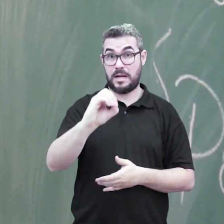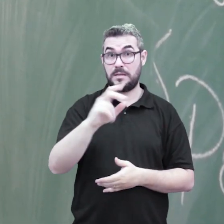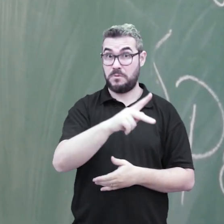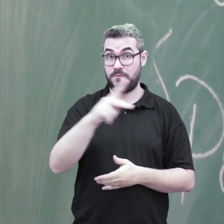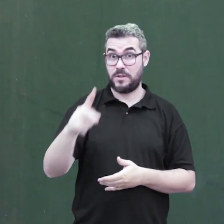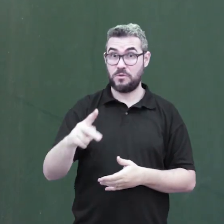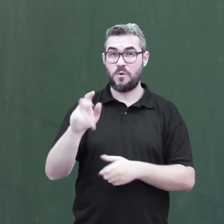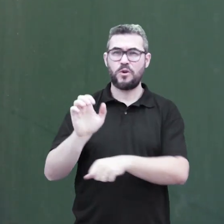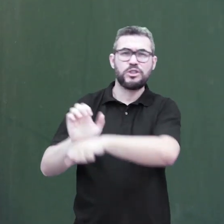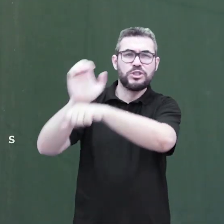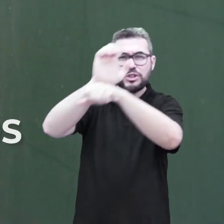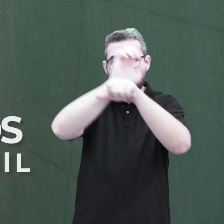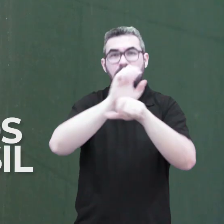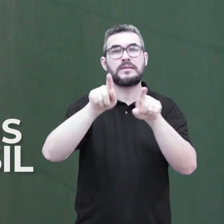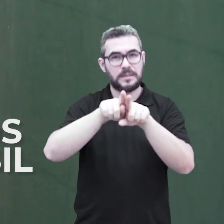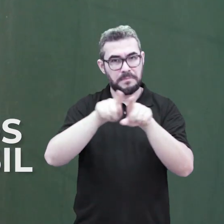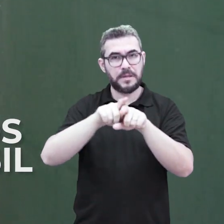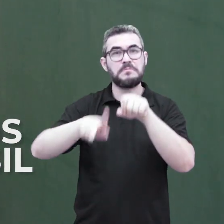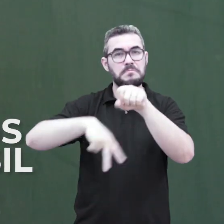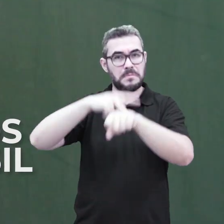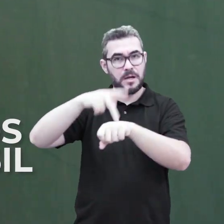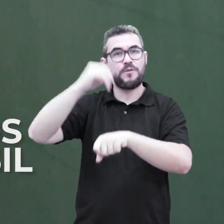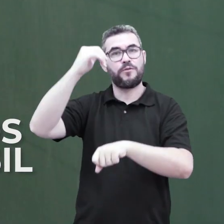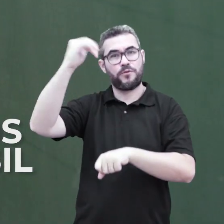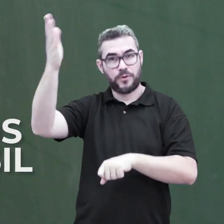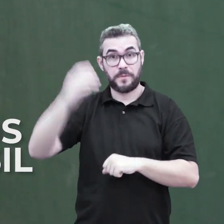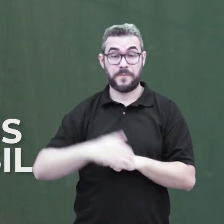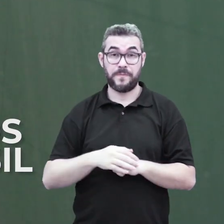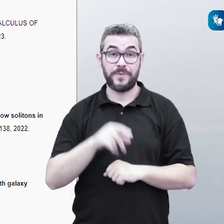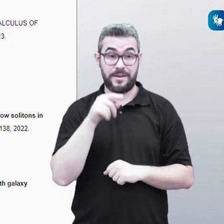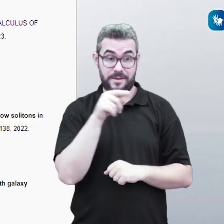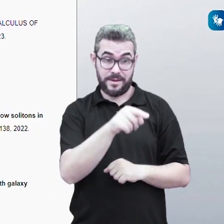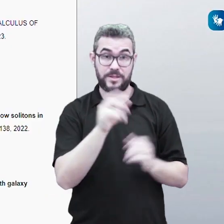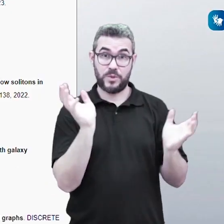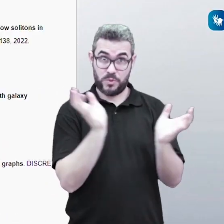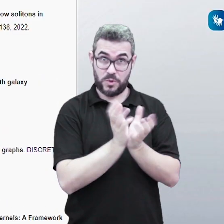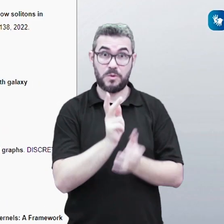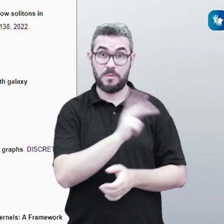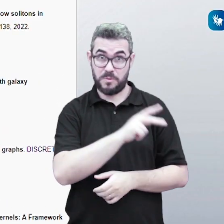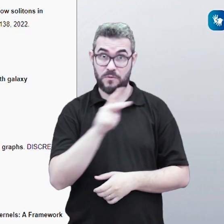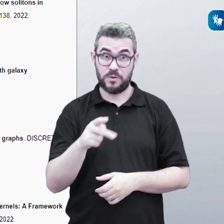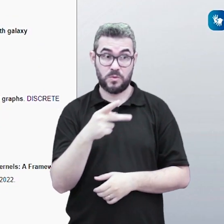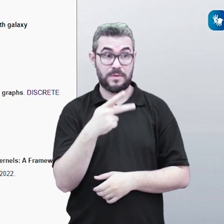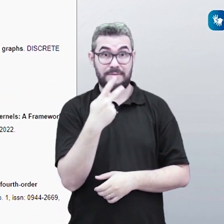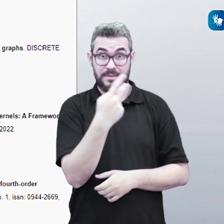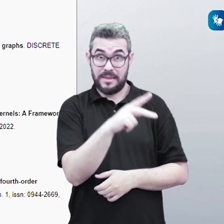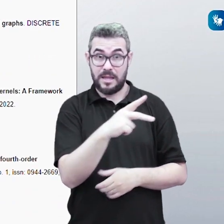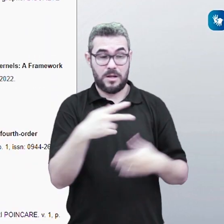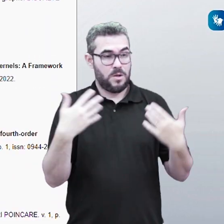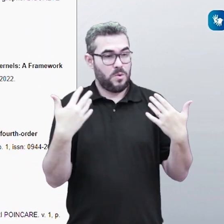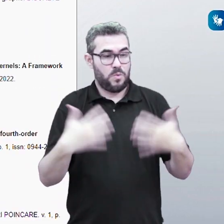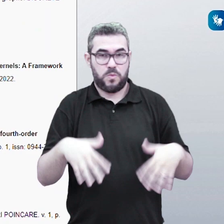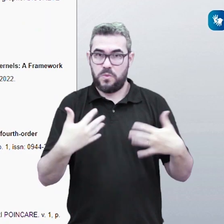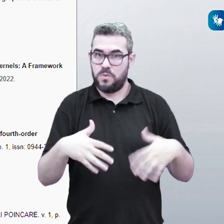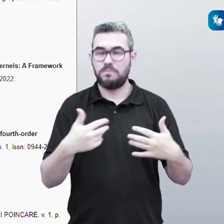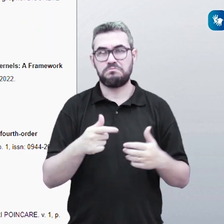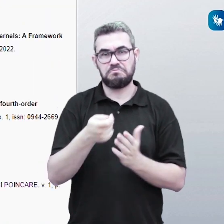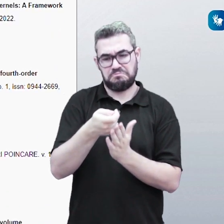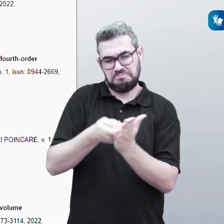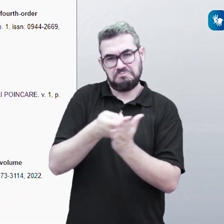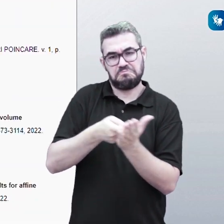de, em média, 40 professores de outros estados e de fora do Brasil. O Corpo Docente da Pós-Graduação em Matemática da UFC